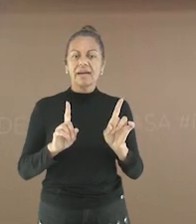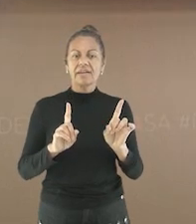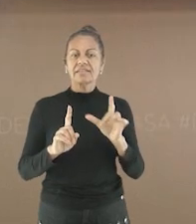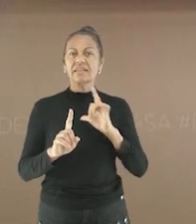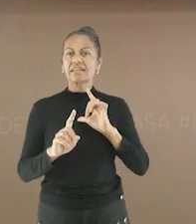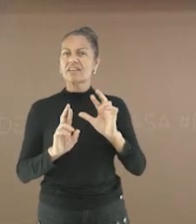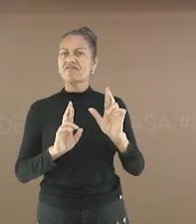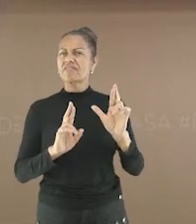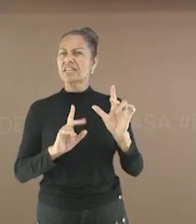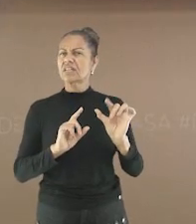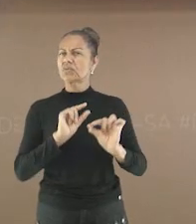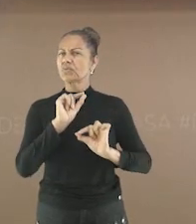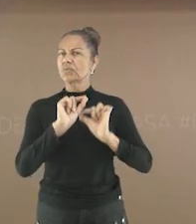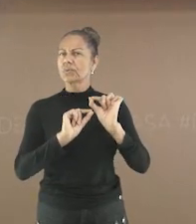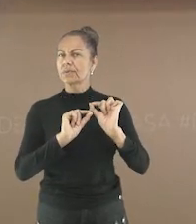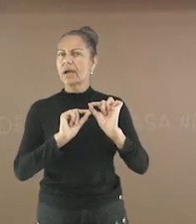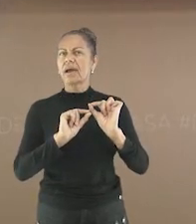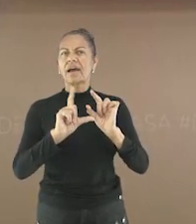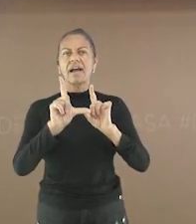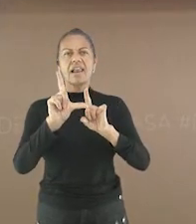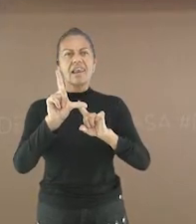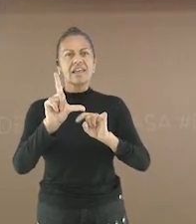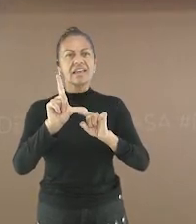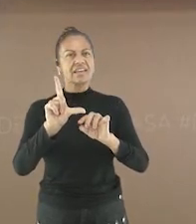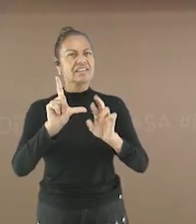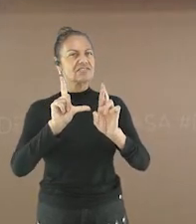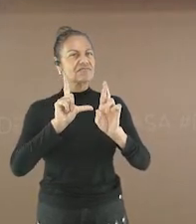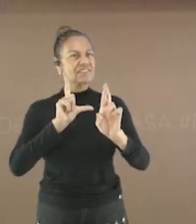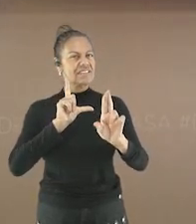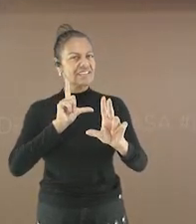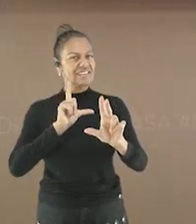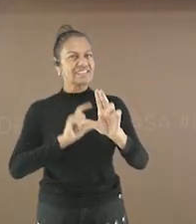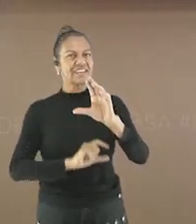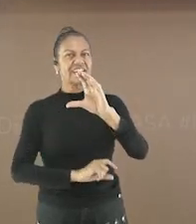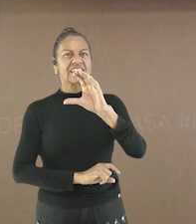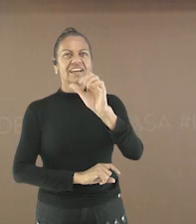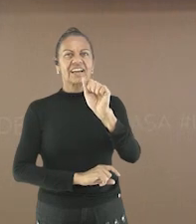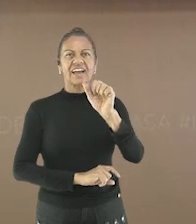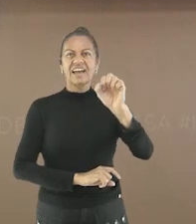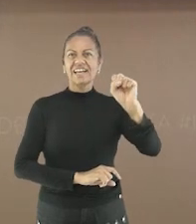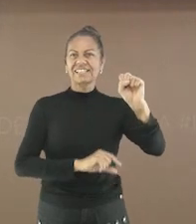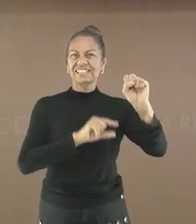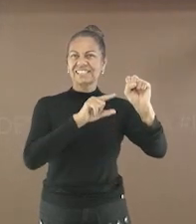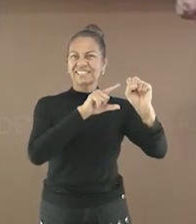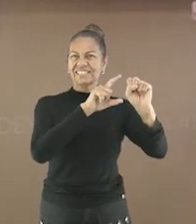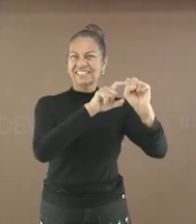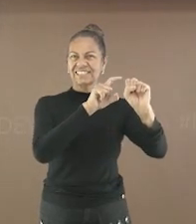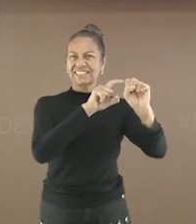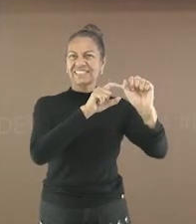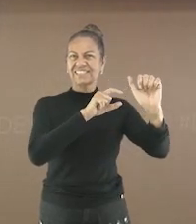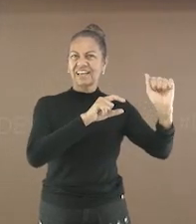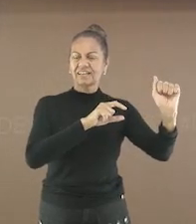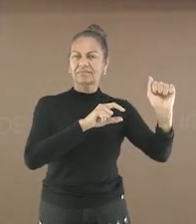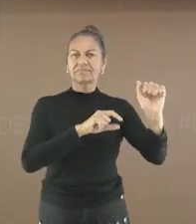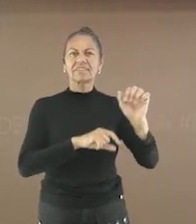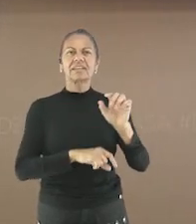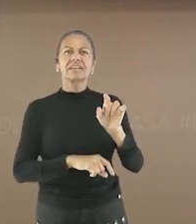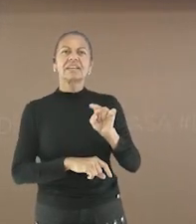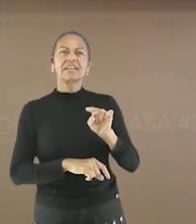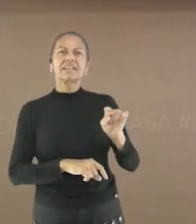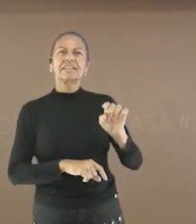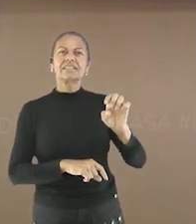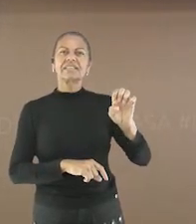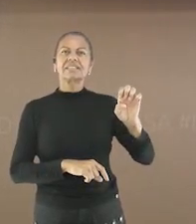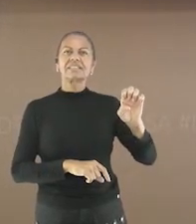Mas cada uma escreveu com uma letra A palavra casa se escreveu com a letra S Já a palavra